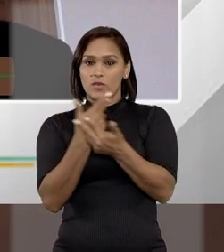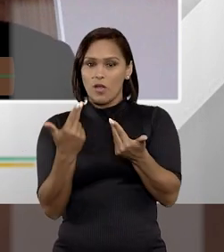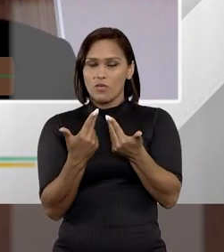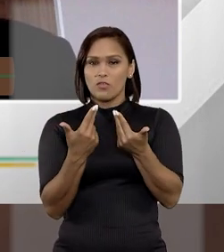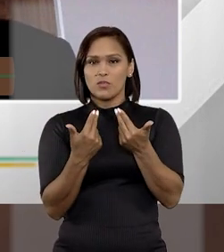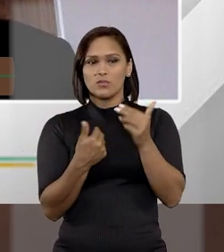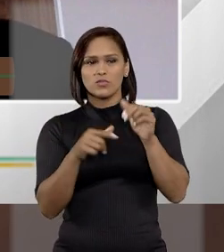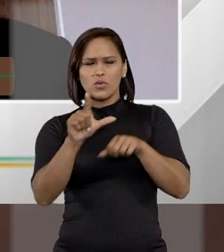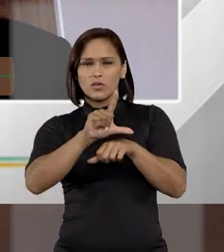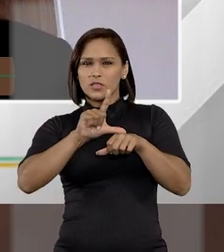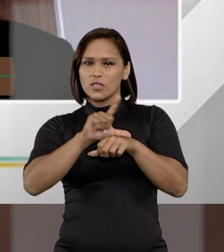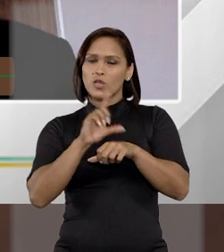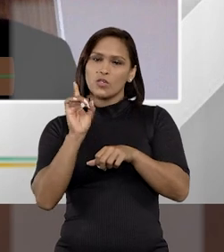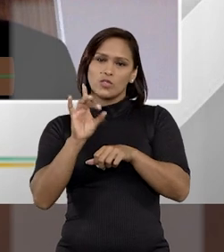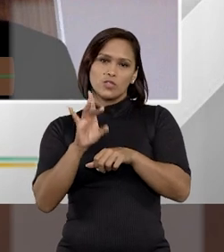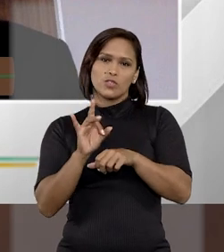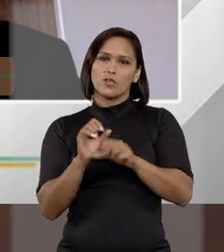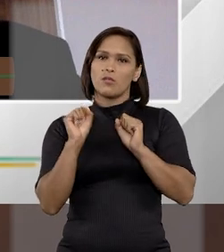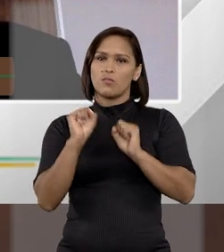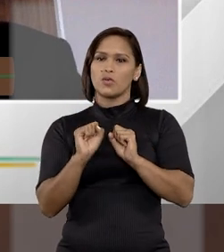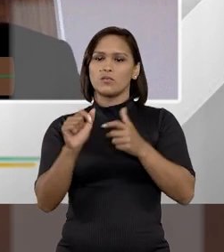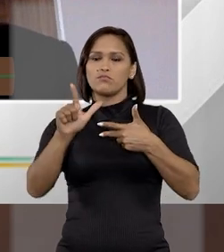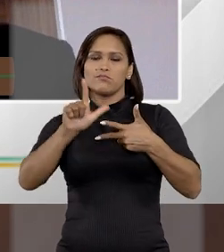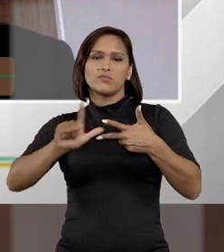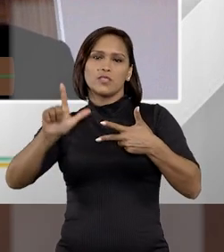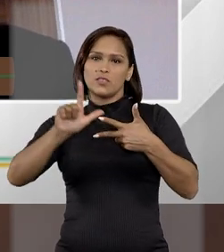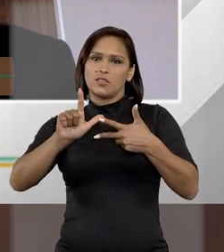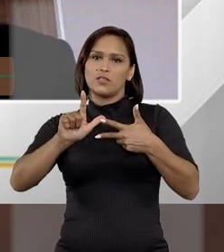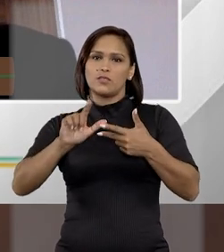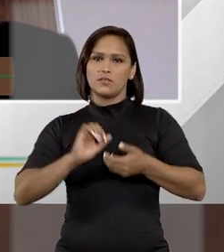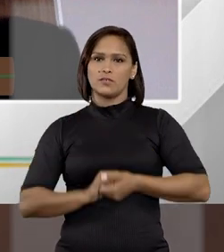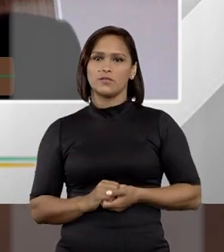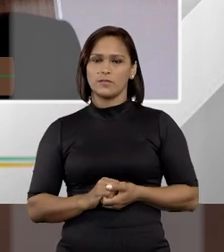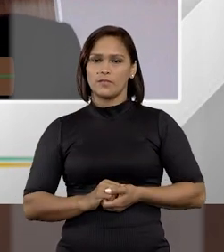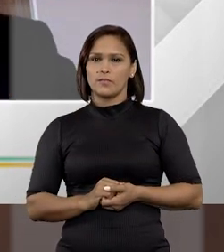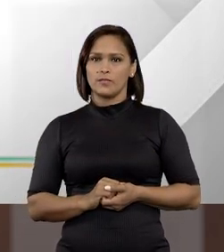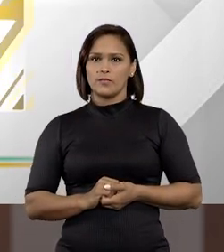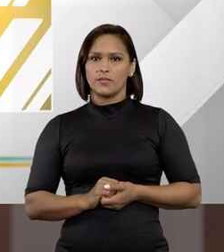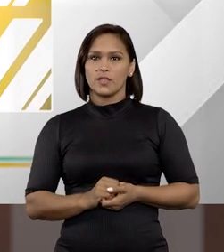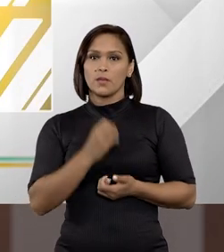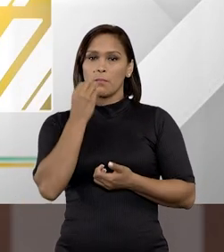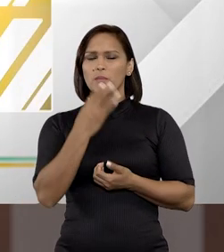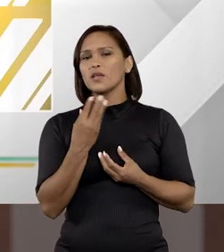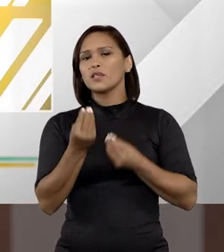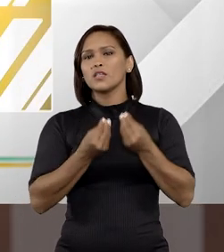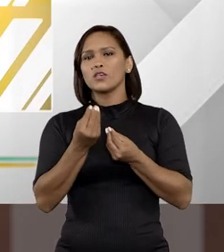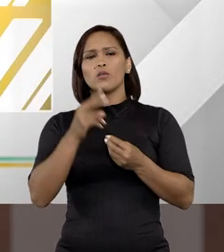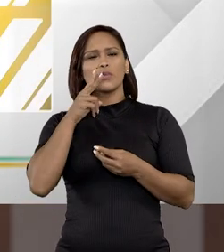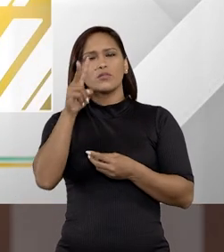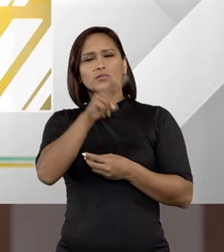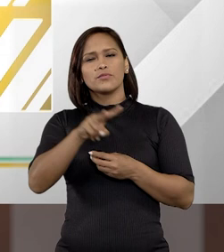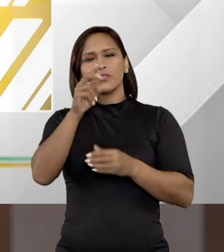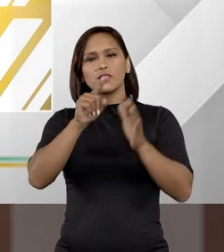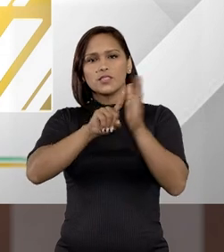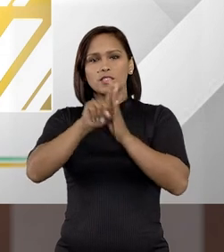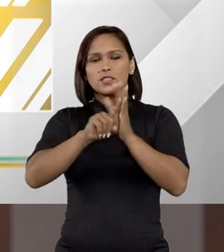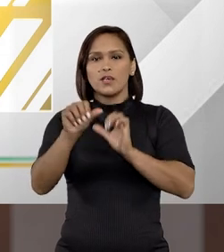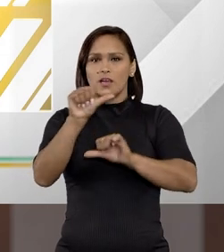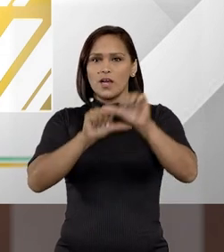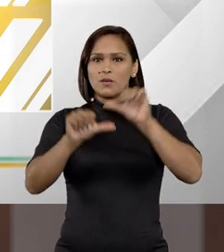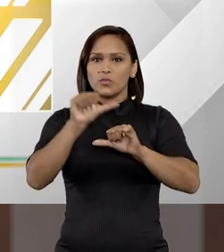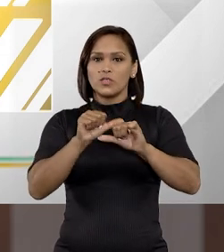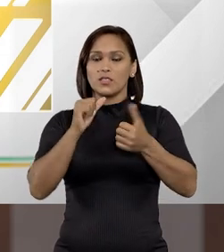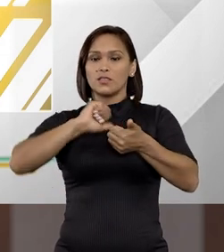atequinias do legislador aí que só são sanáveis pela via legislativa. Bem, e como que vocês analisam a